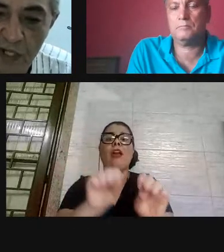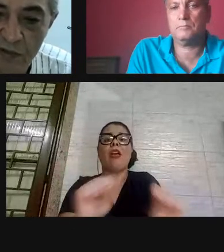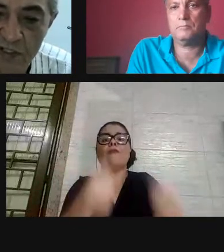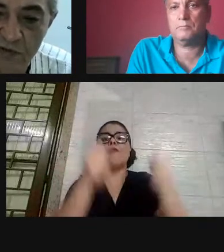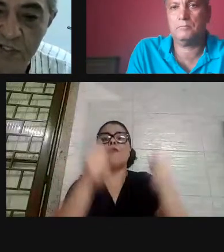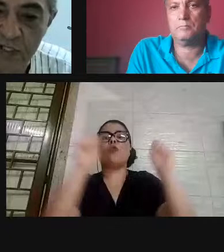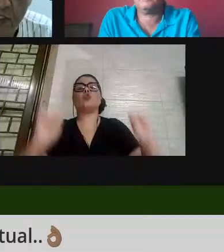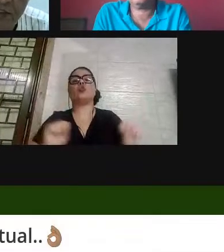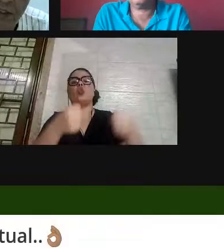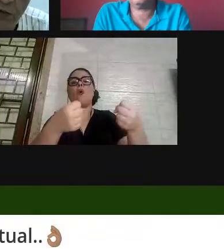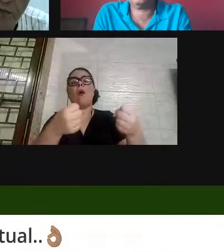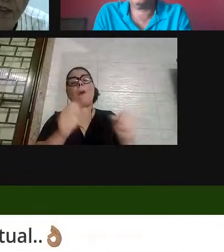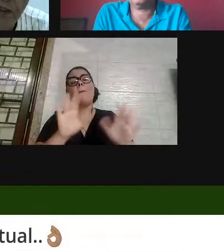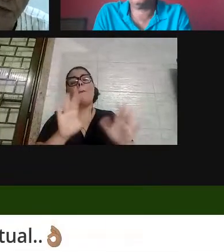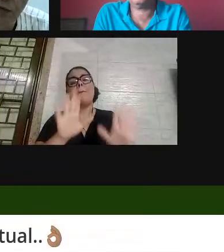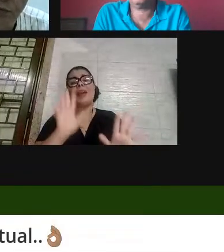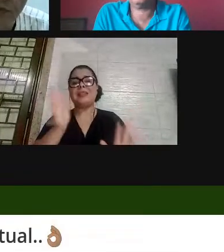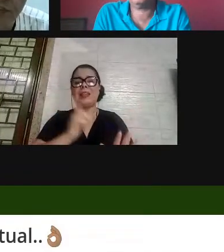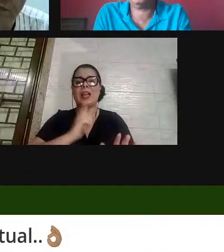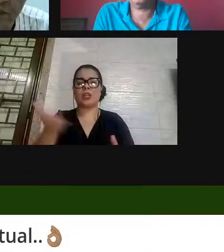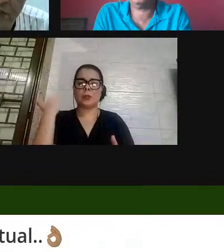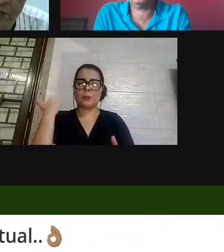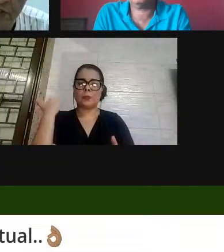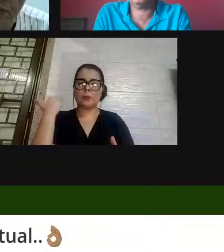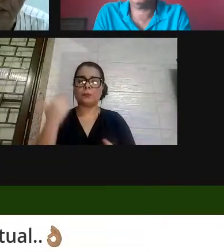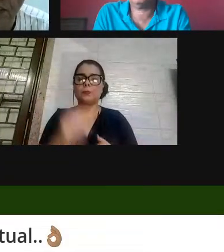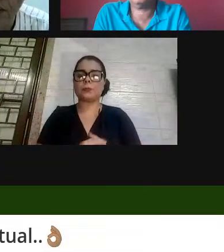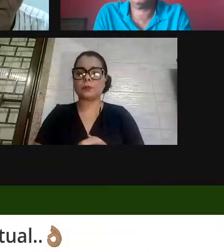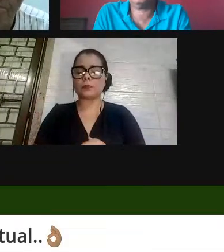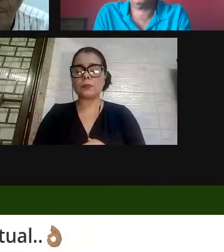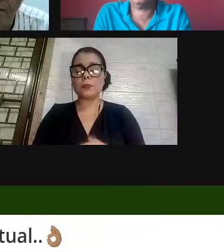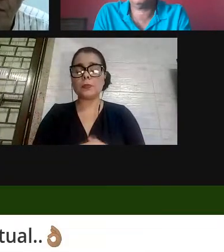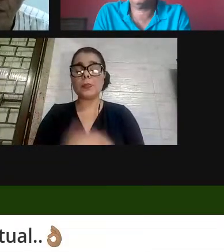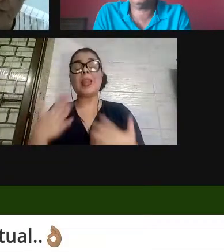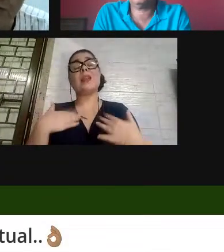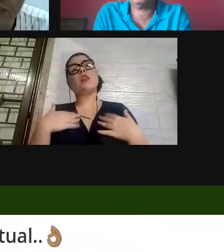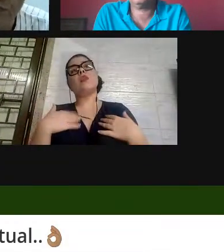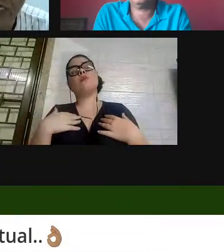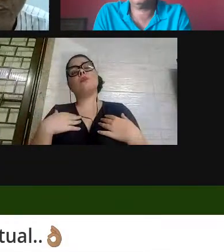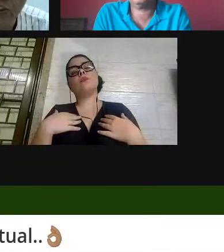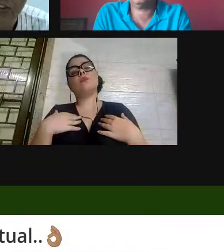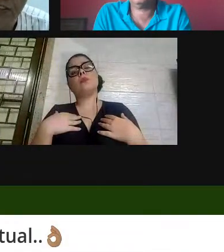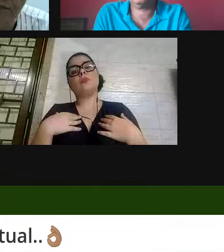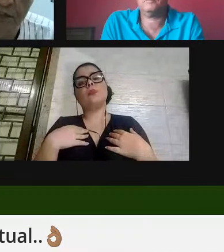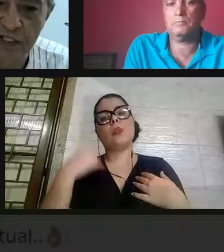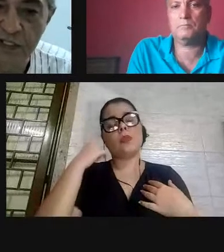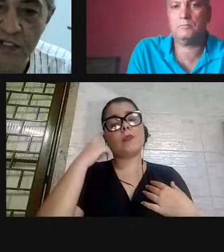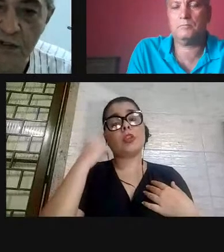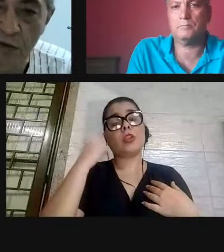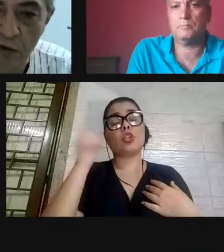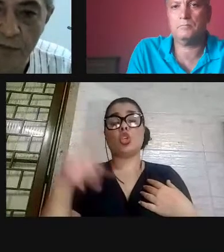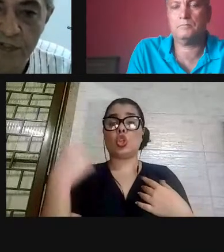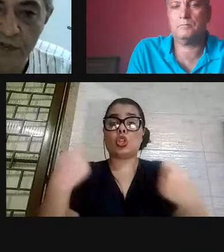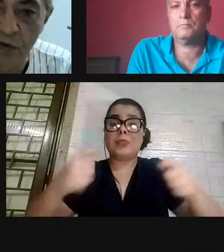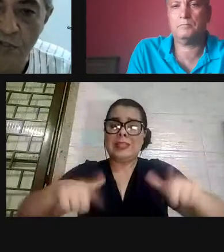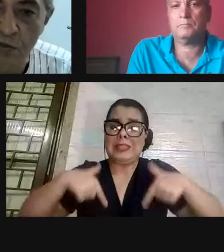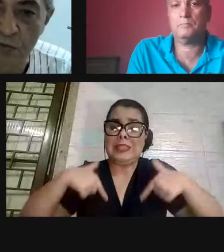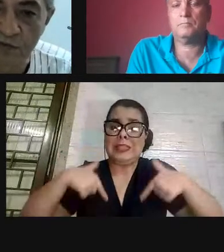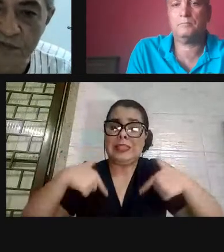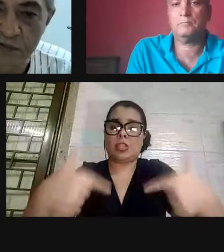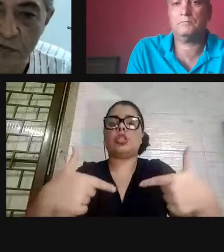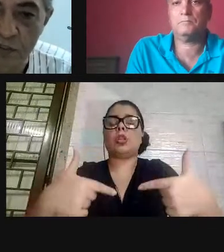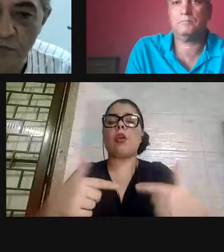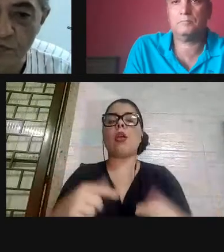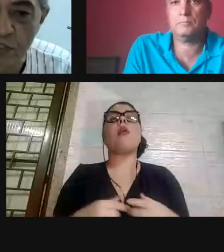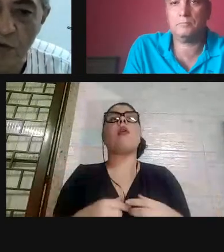é curto, eu quero dizer o seguinte, eu, do ponto de vista, eu acho que nós temos que agir, né? Vocês aí, Nilópolis,